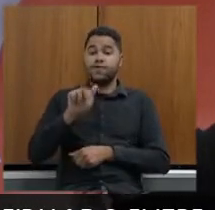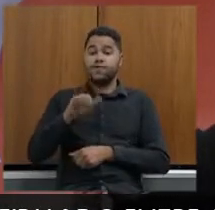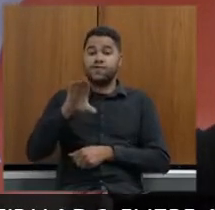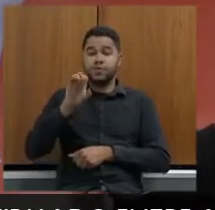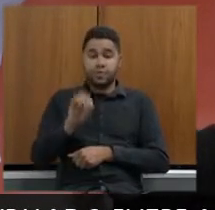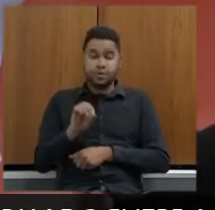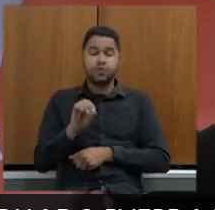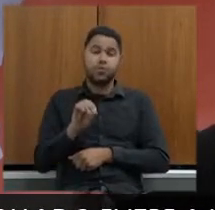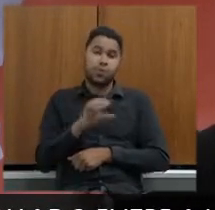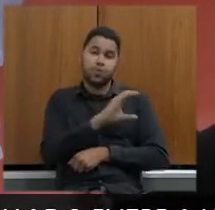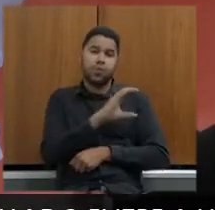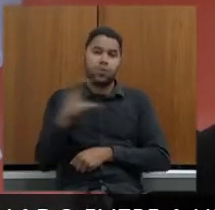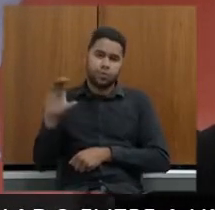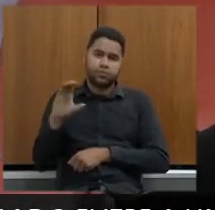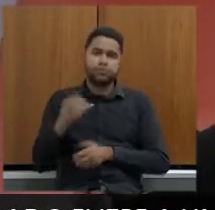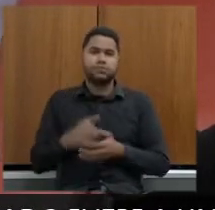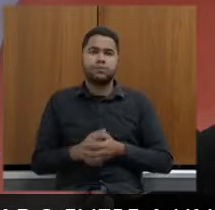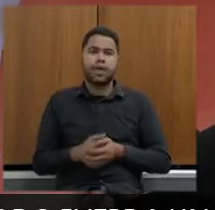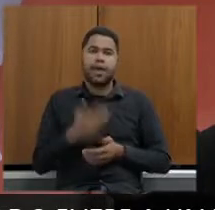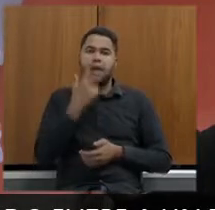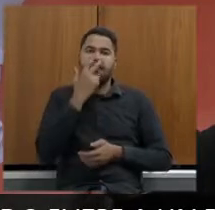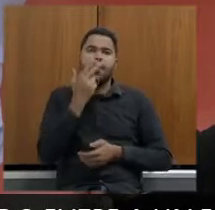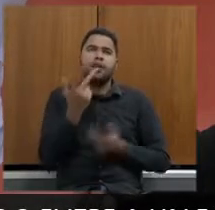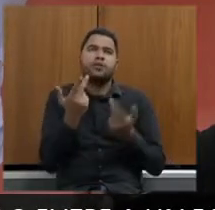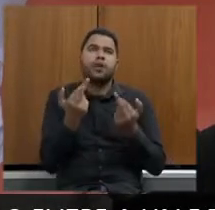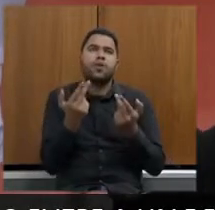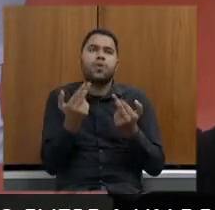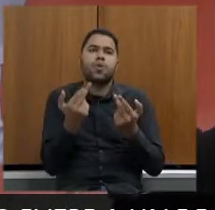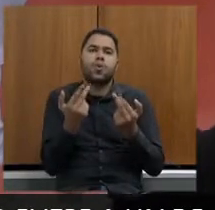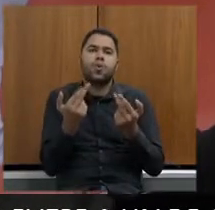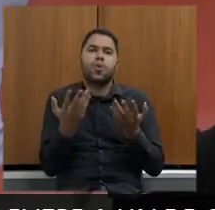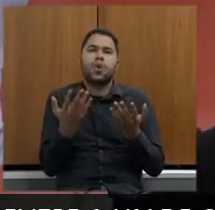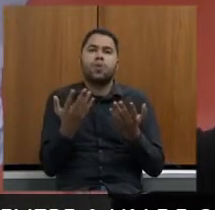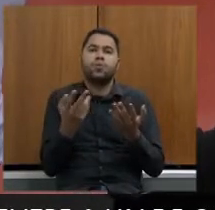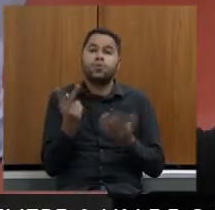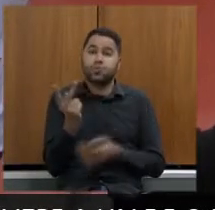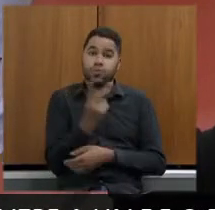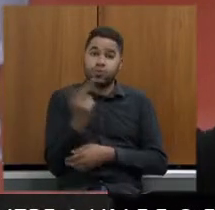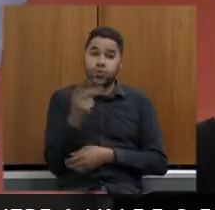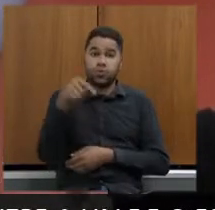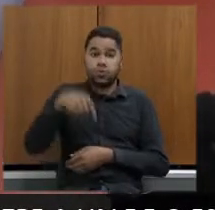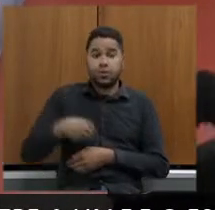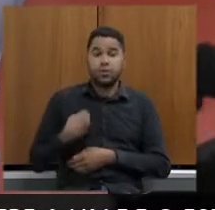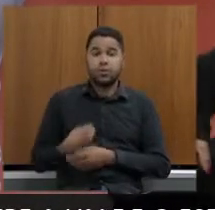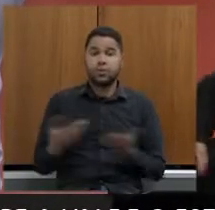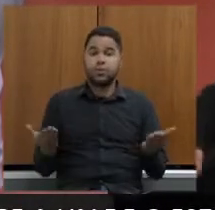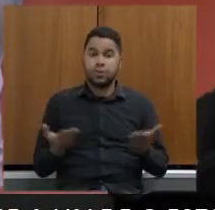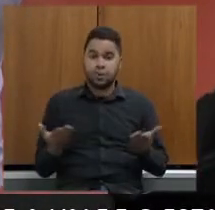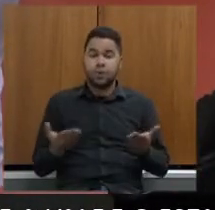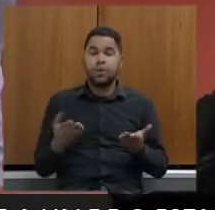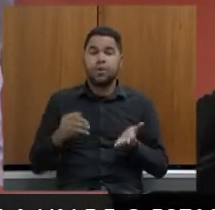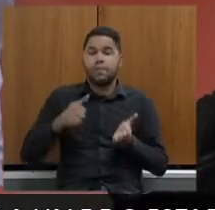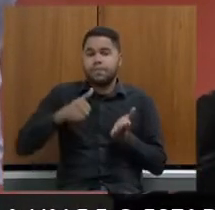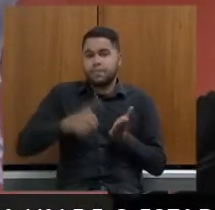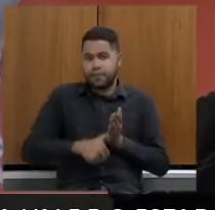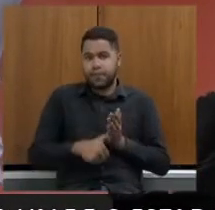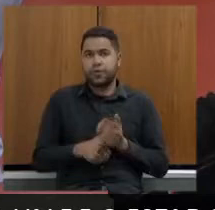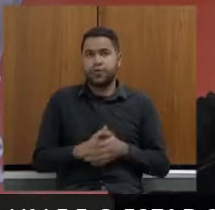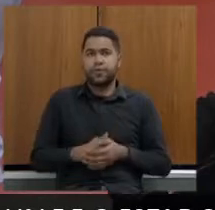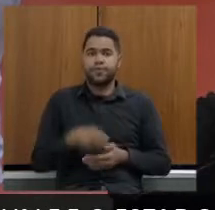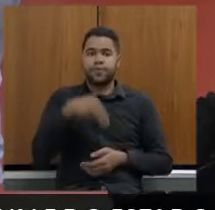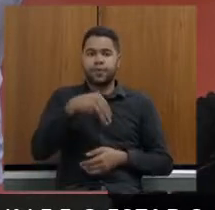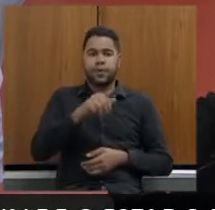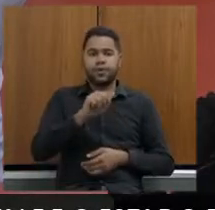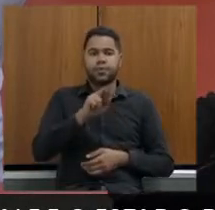vamos dizer o nosso porta-voz da coordenação resgatar o nome dos dois que estão aqui os membros dessa comissão então é o seu nome Mau